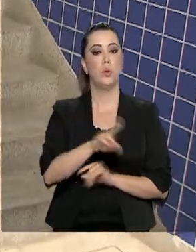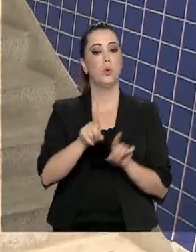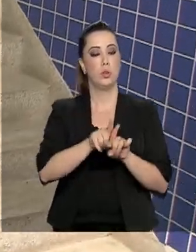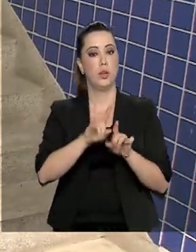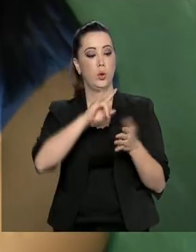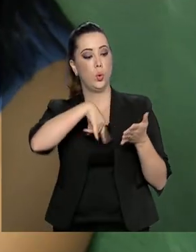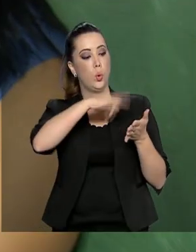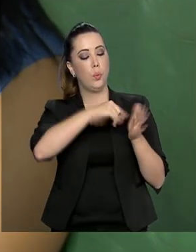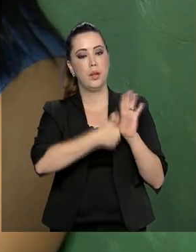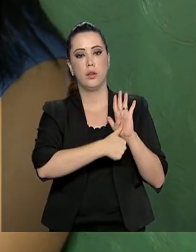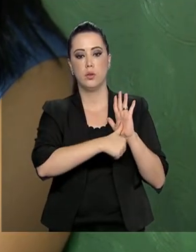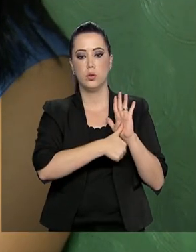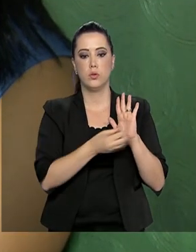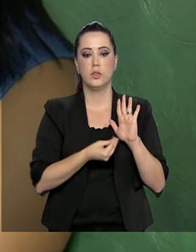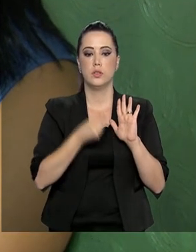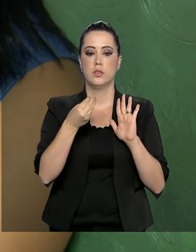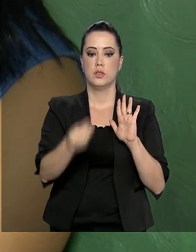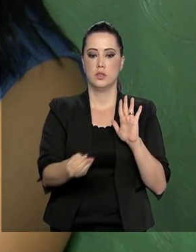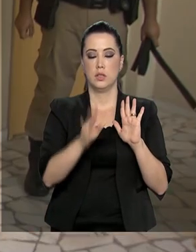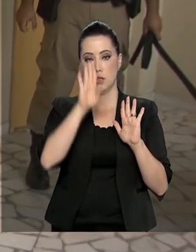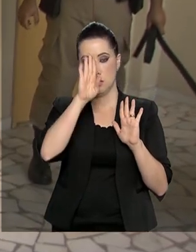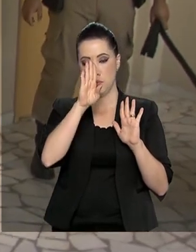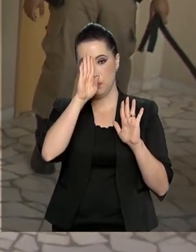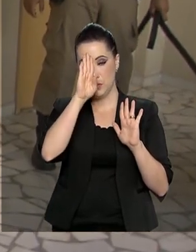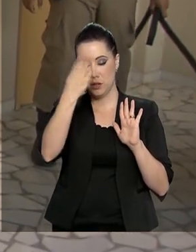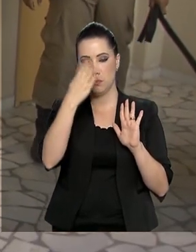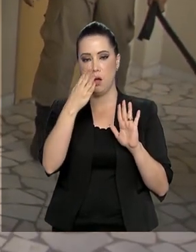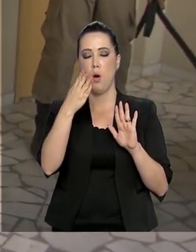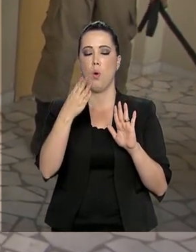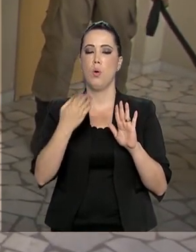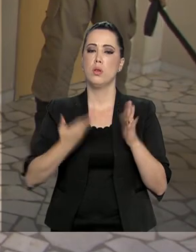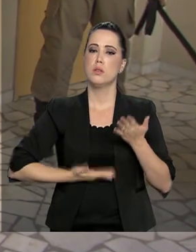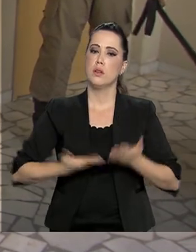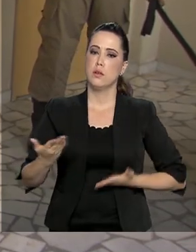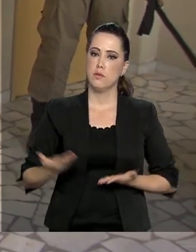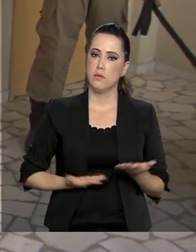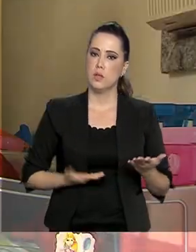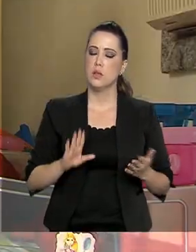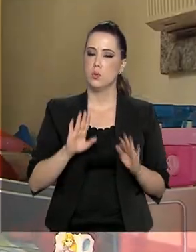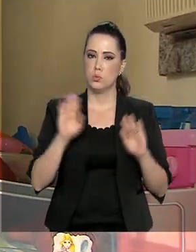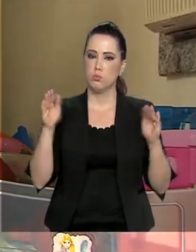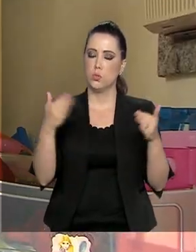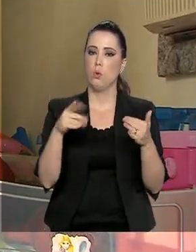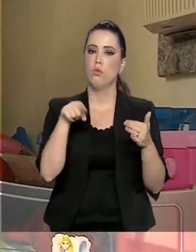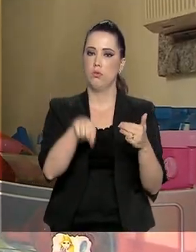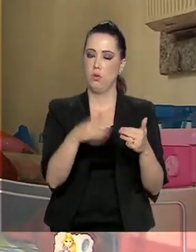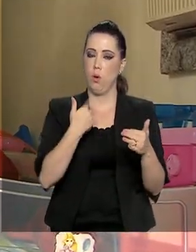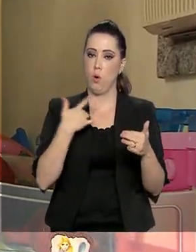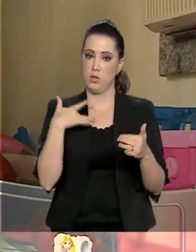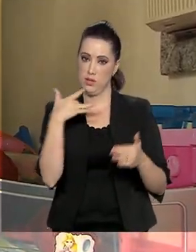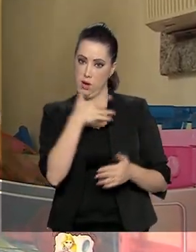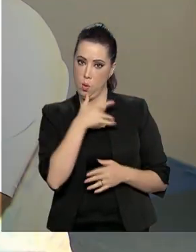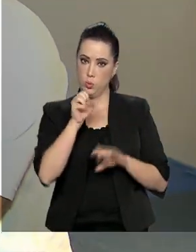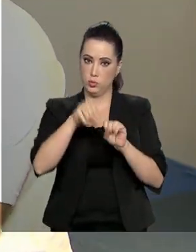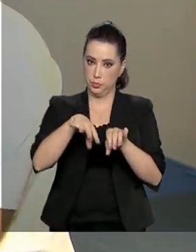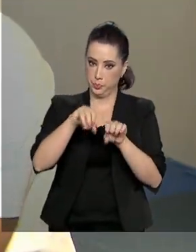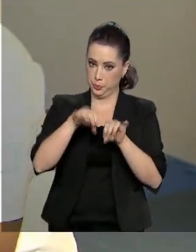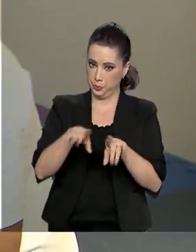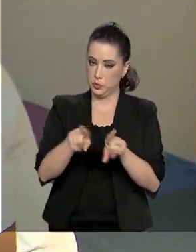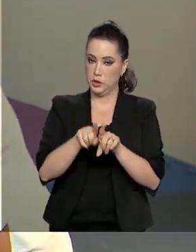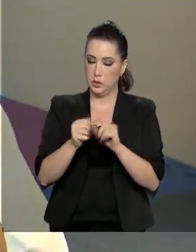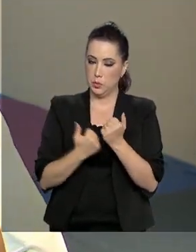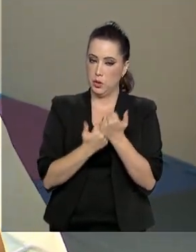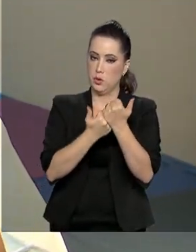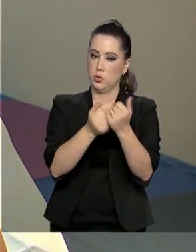carteirinha que vai garantir atendimento prioritário em serviços públicos e privados nas áreas de saúde, educação e